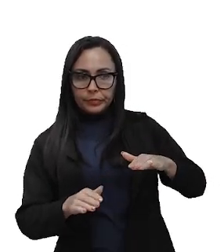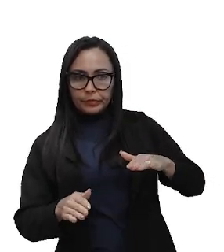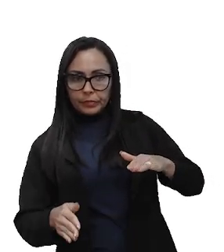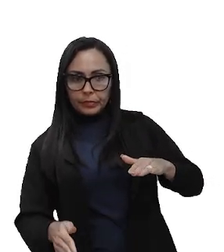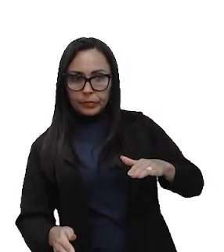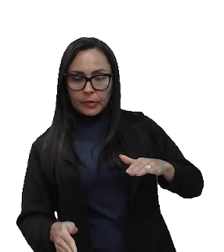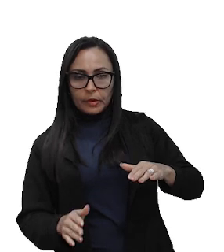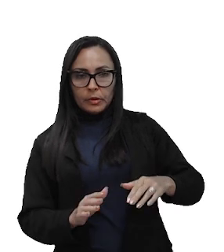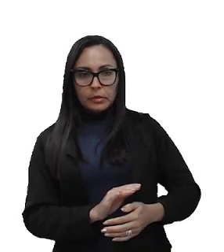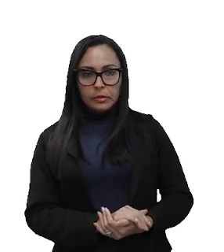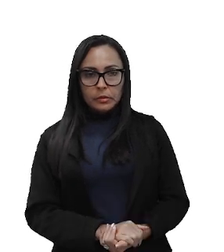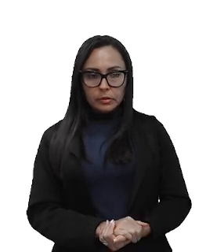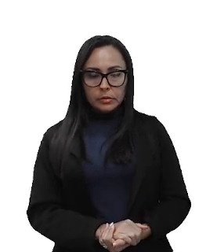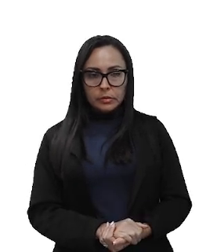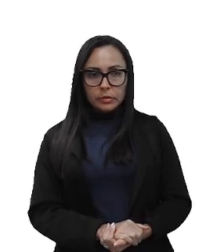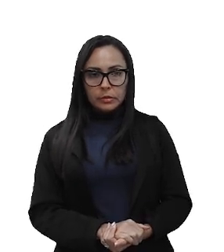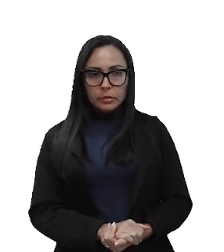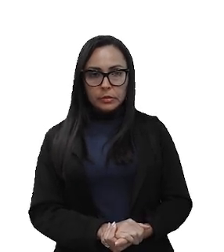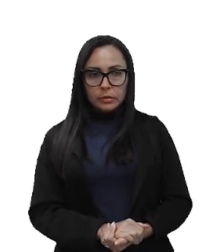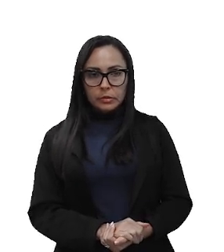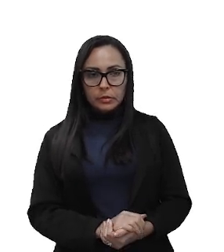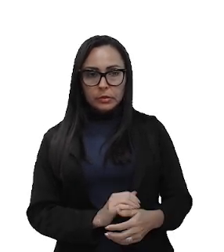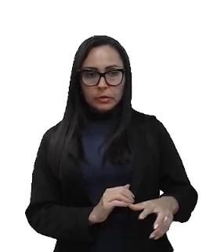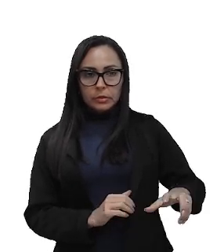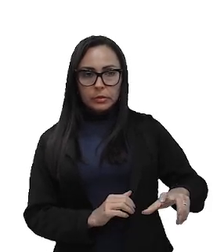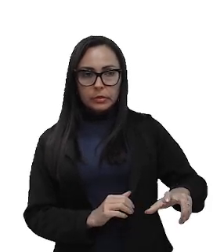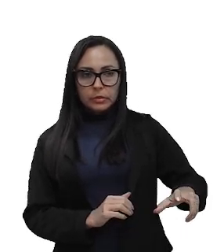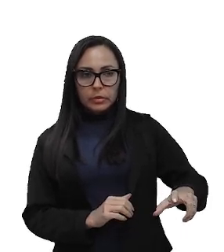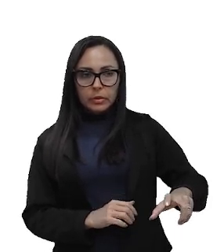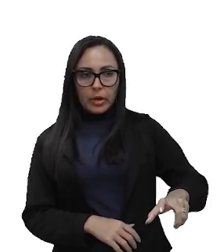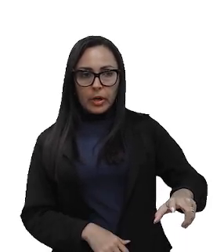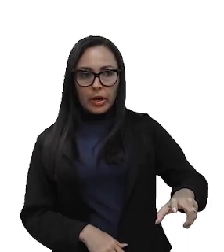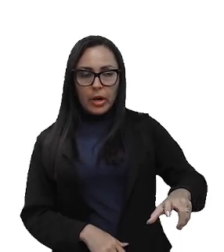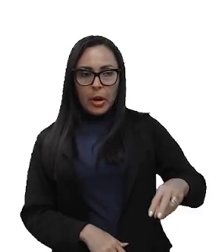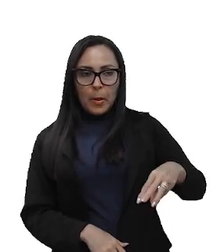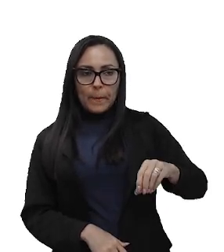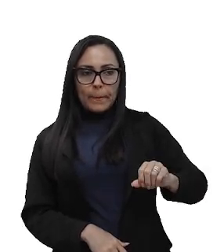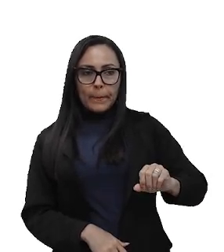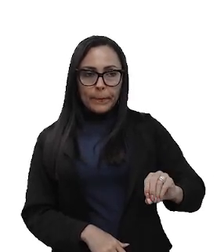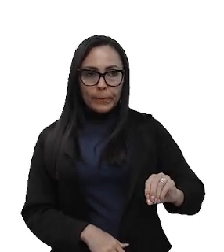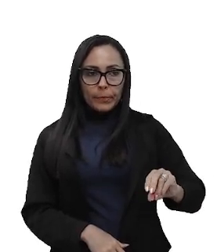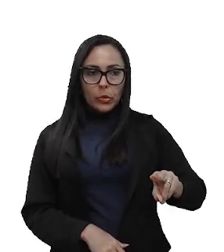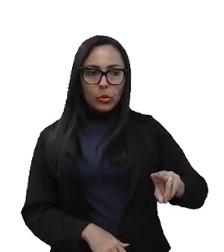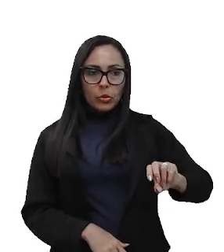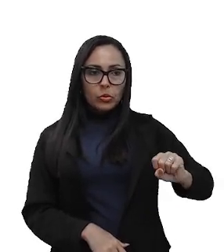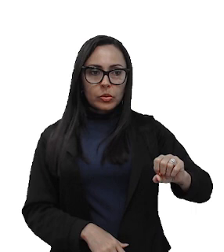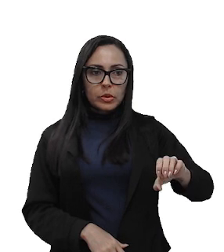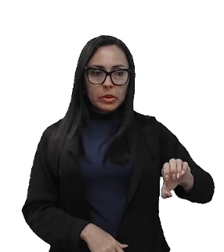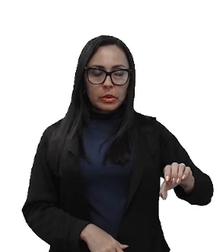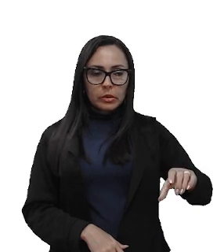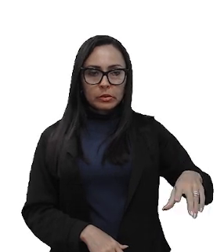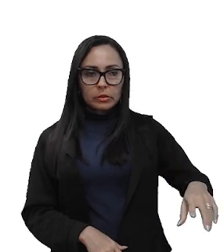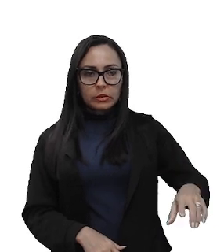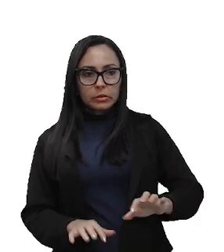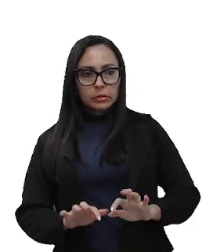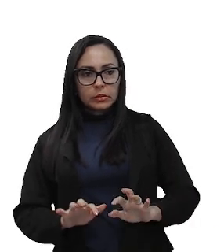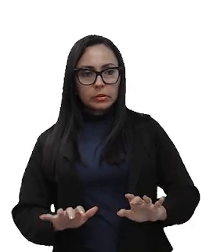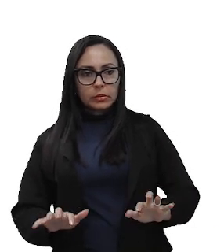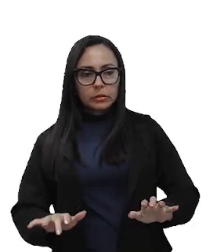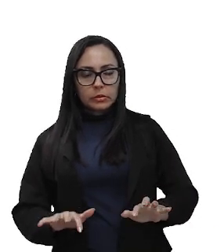quadril. O mouse próximo ao teclado e no mesmo nível, tá? O teclado